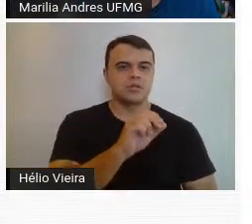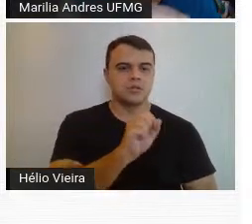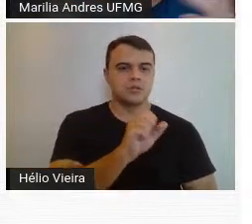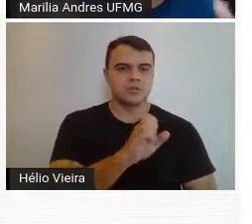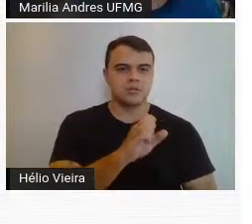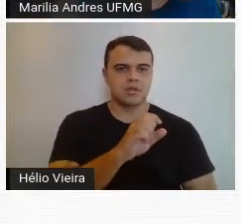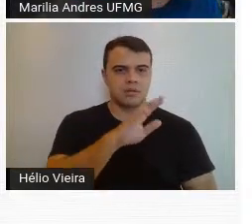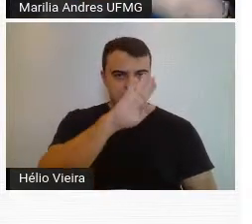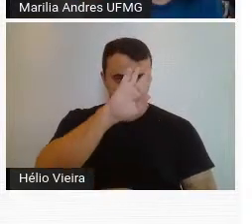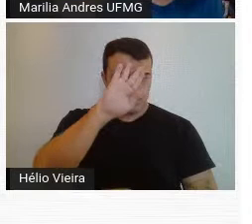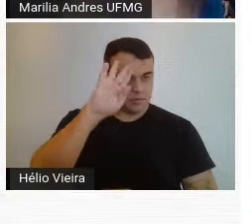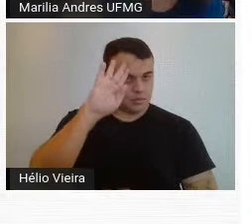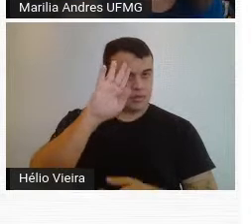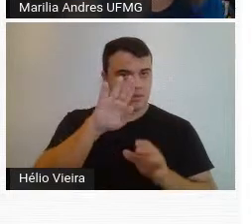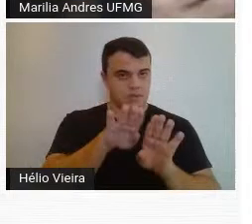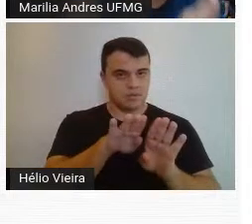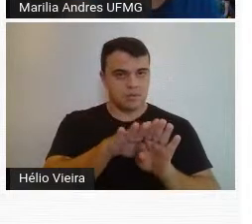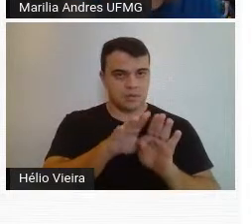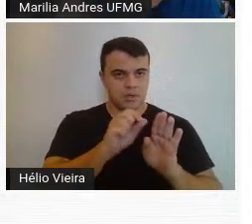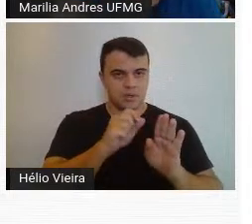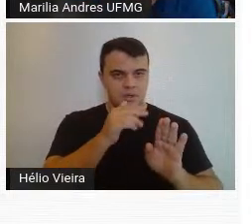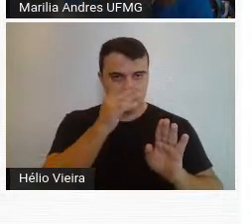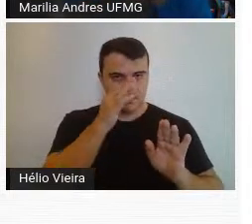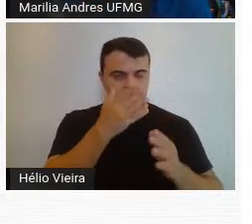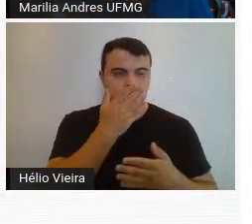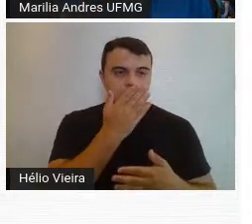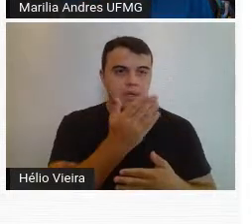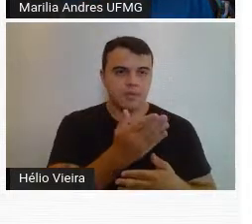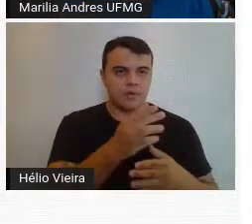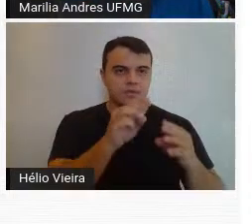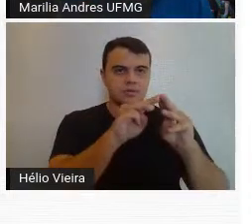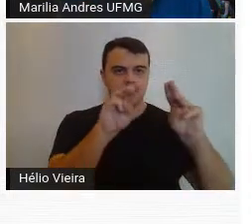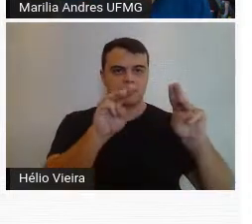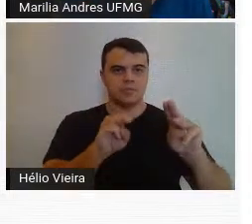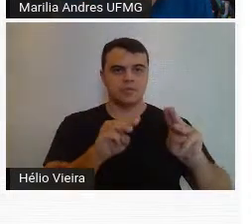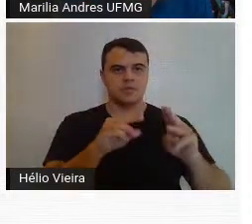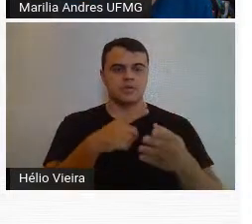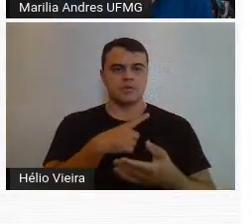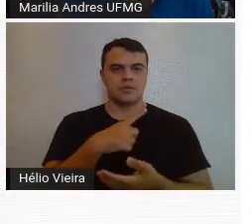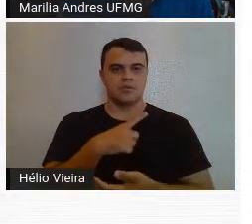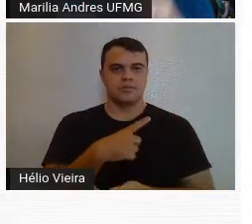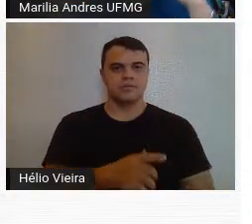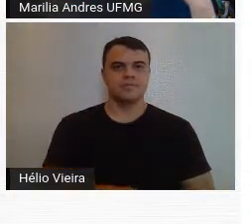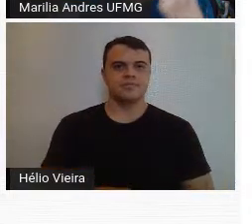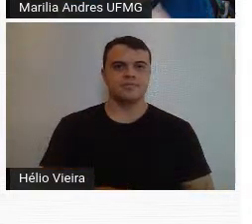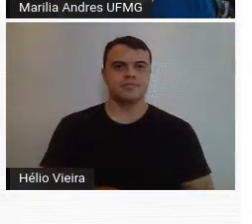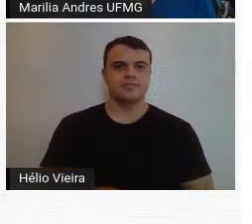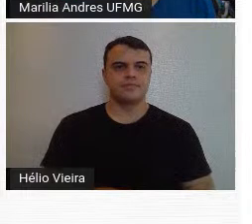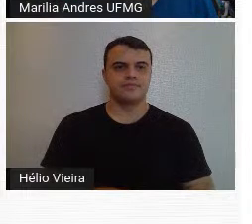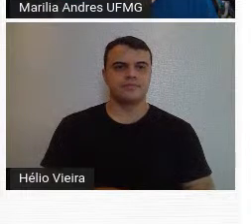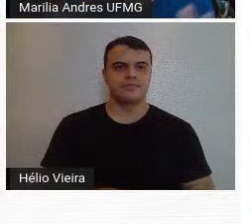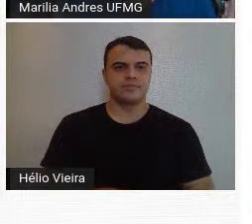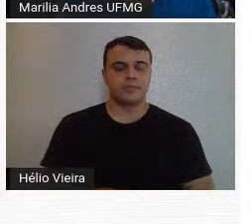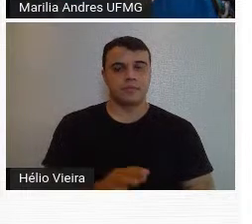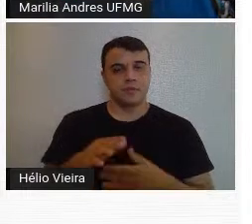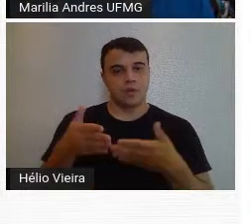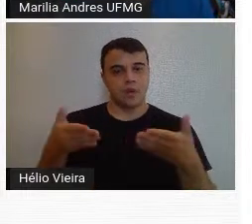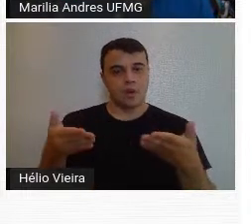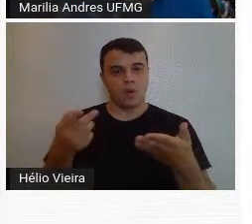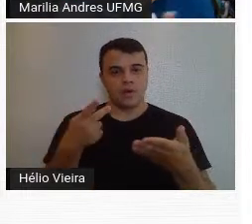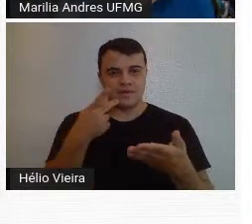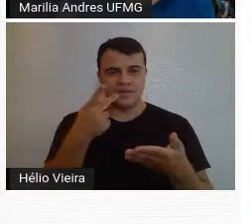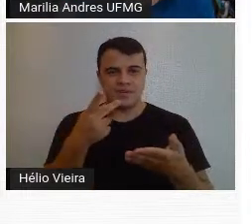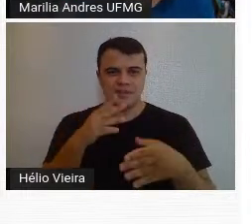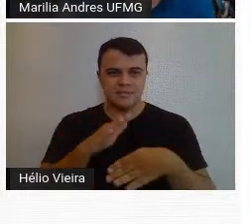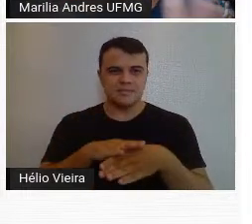Pampulha também em bronze, que está no Jardim da Frente do Museu da Pampulha. Pode passar. Bom, aqui eu não vou falar